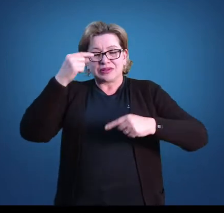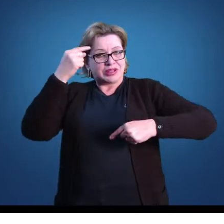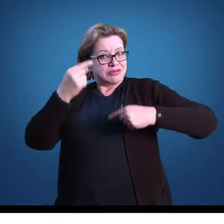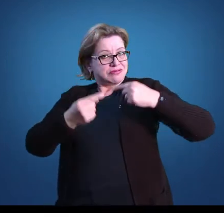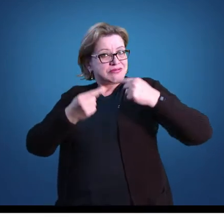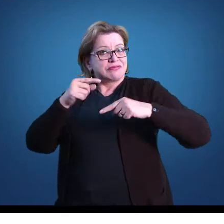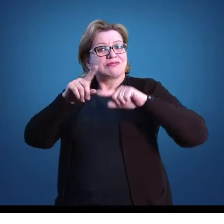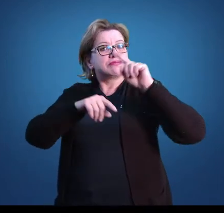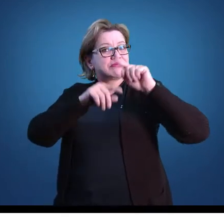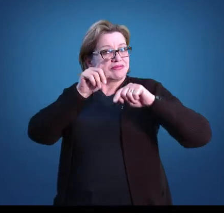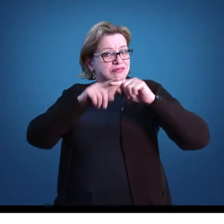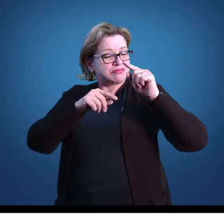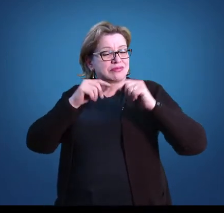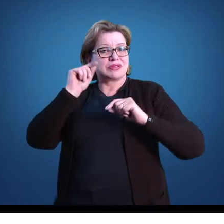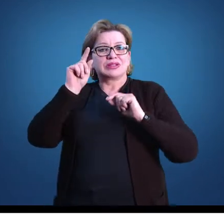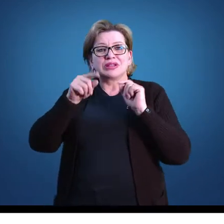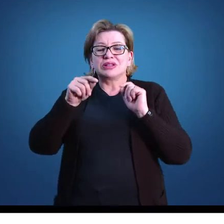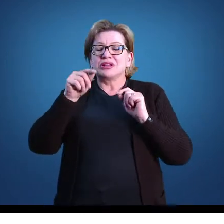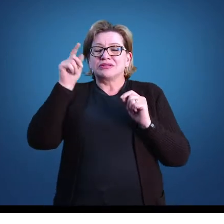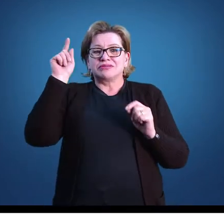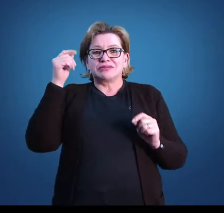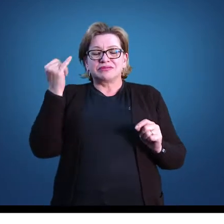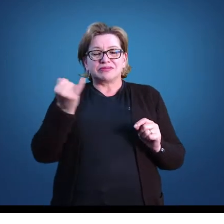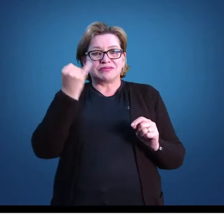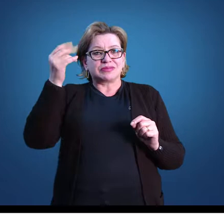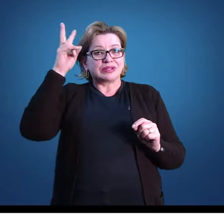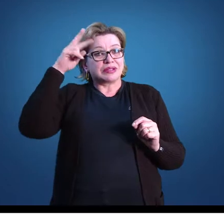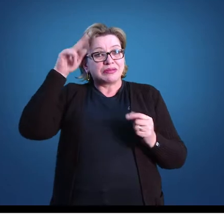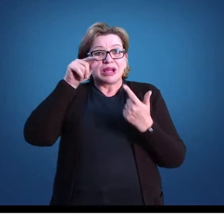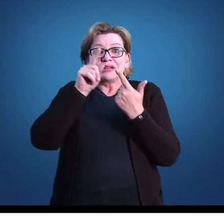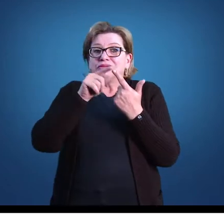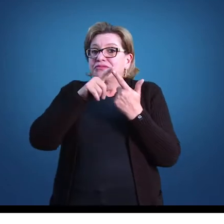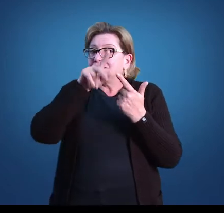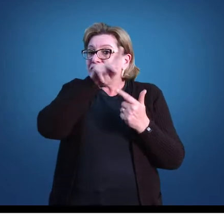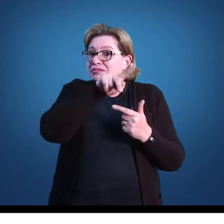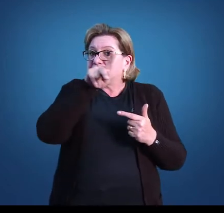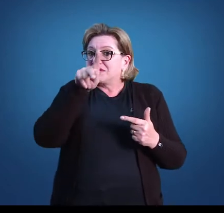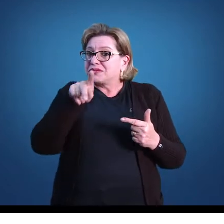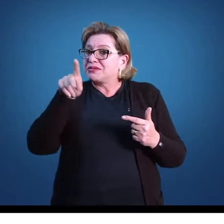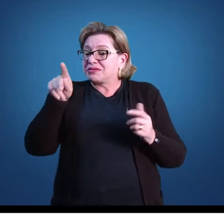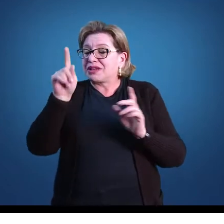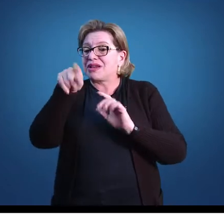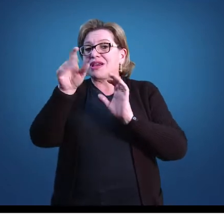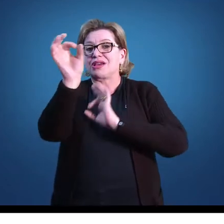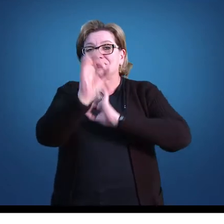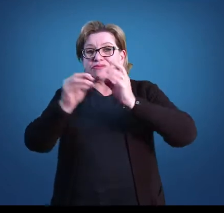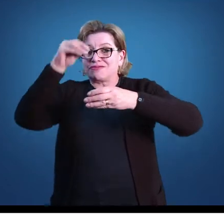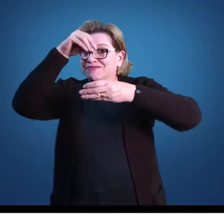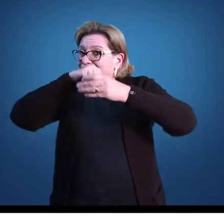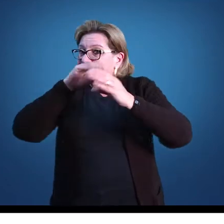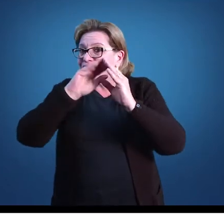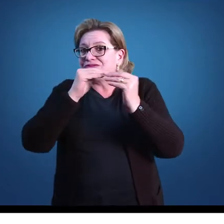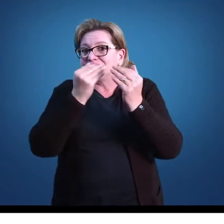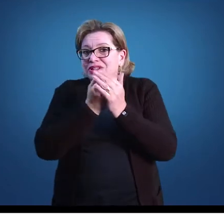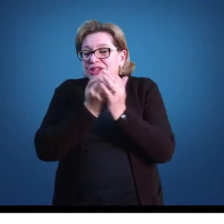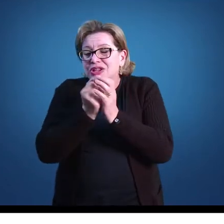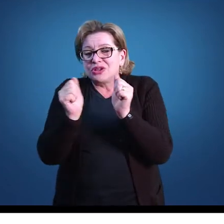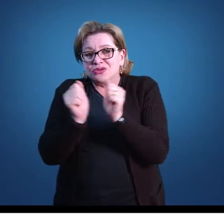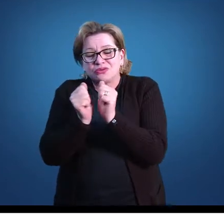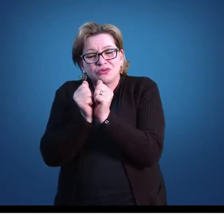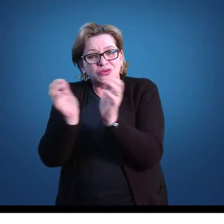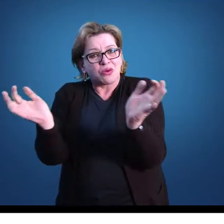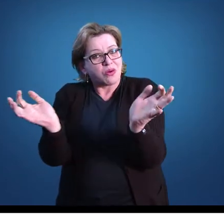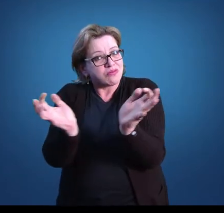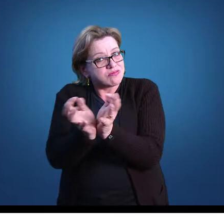materiais da disciplina, que o projeto político pedagógico é um documento que é elaborado na instituição de ensino, com o coletivo